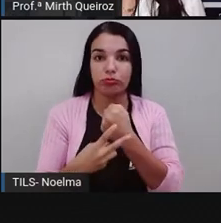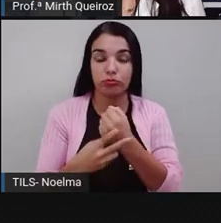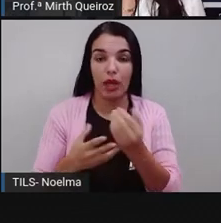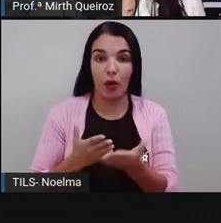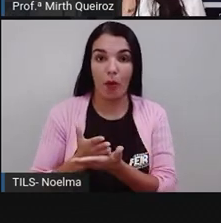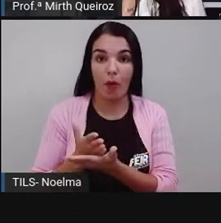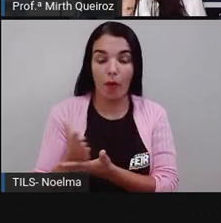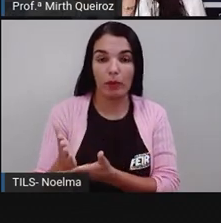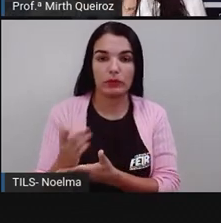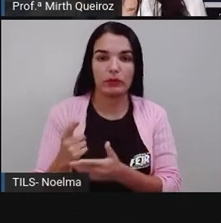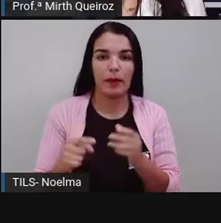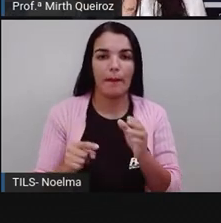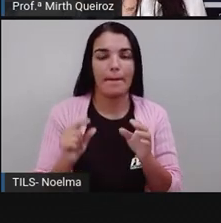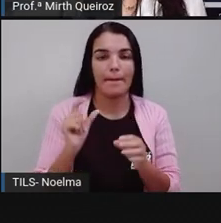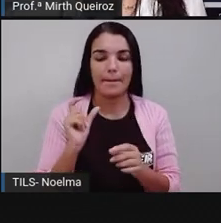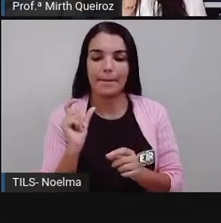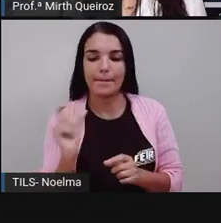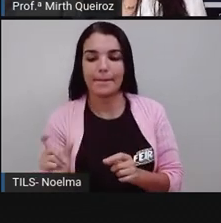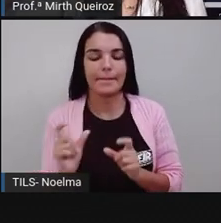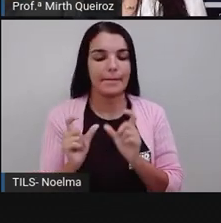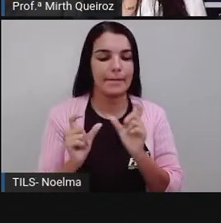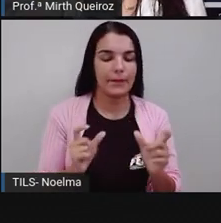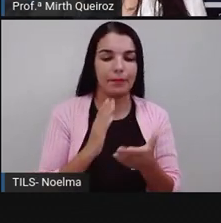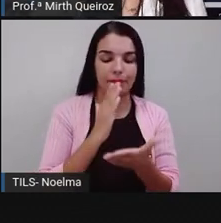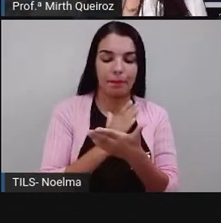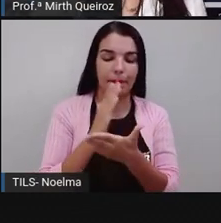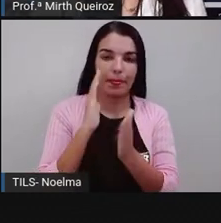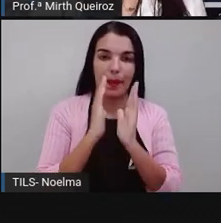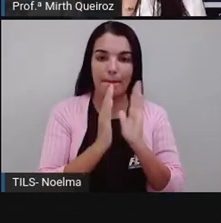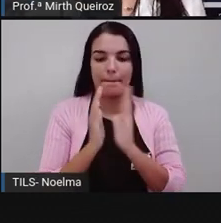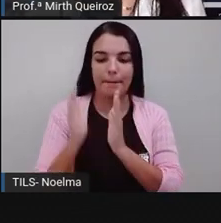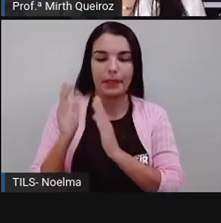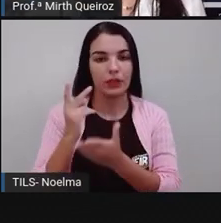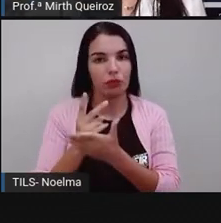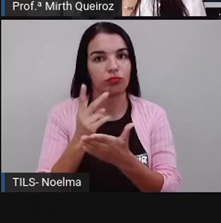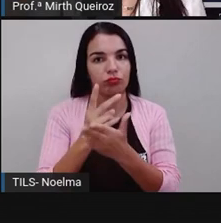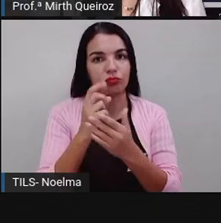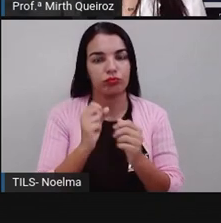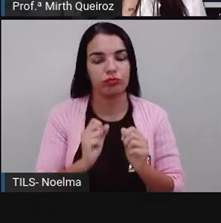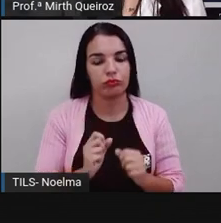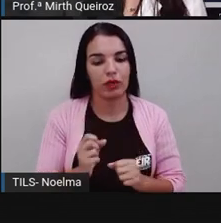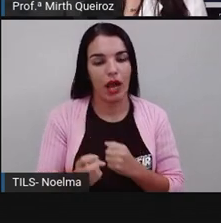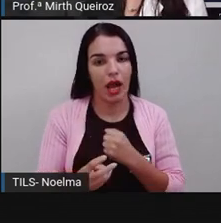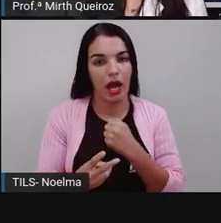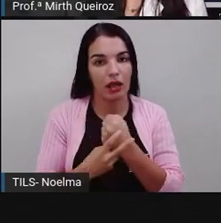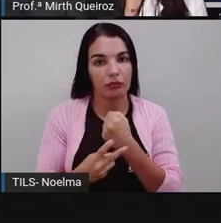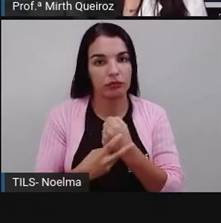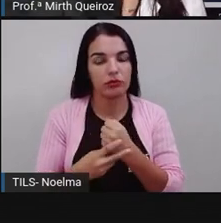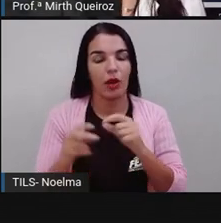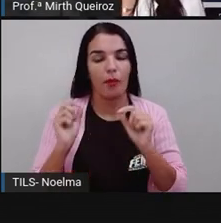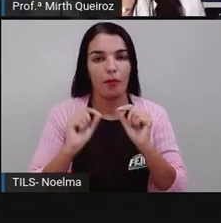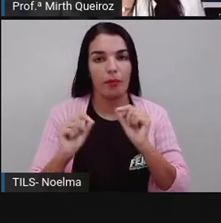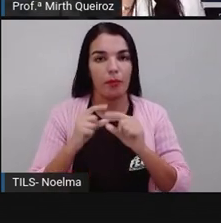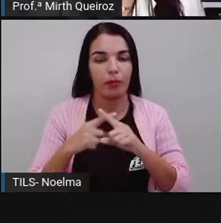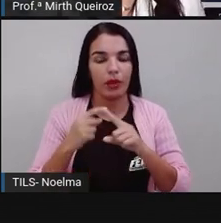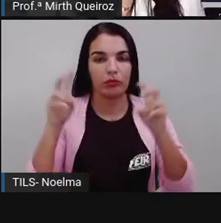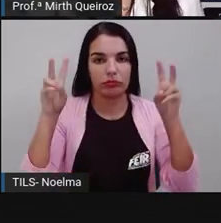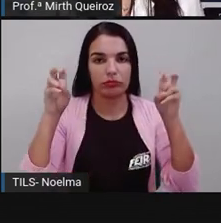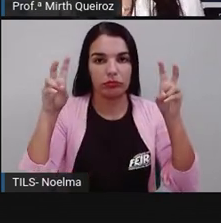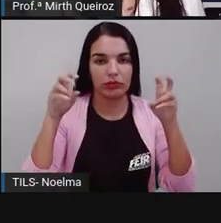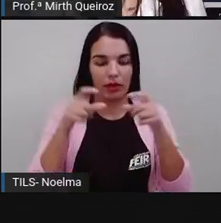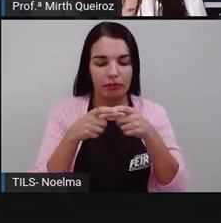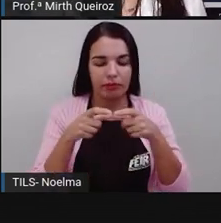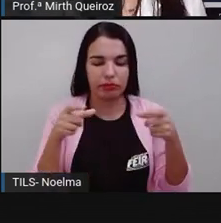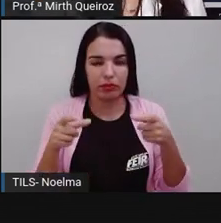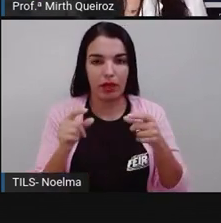a parte 1. Teremos outras aulas aí onde a gente vai dar segmento a esse assunto que ele é um pouquinho grandinho, né? Para que vocês tenham